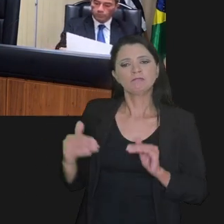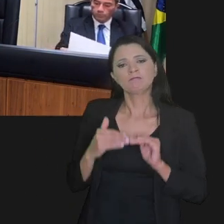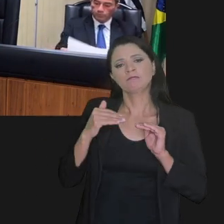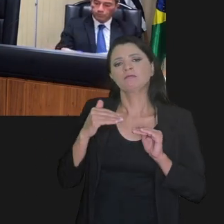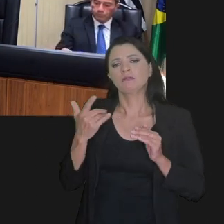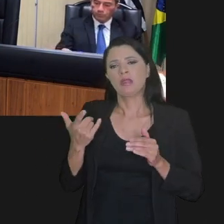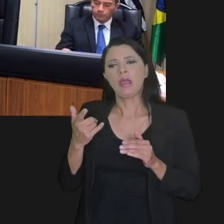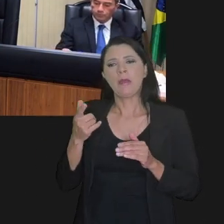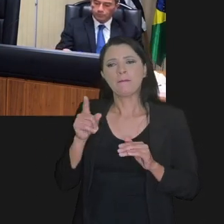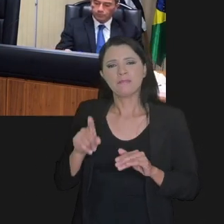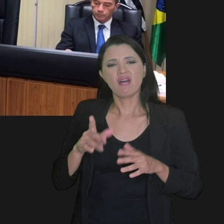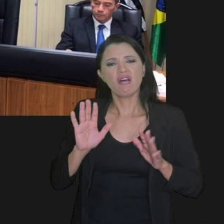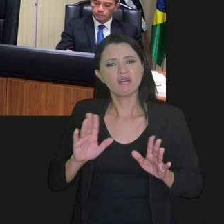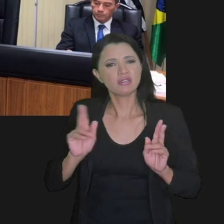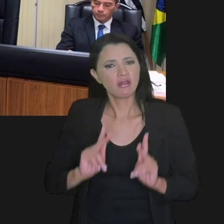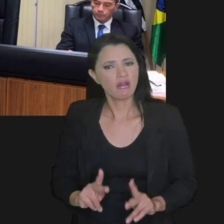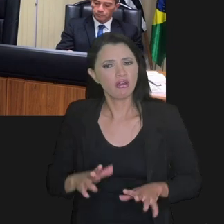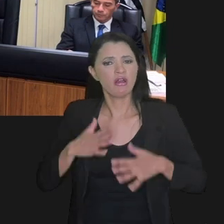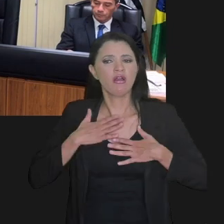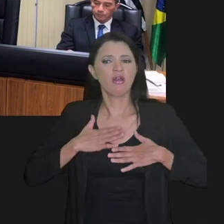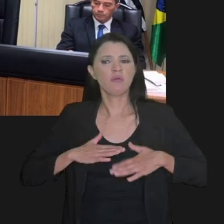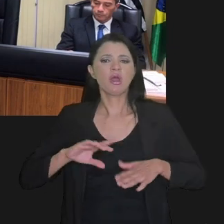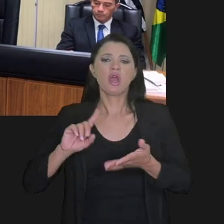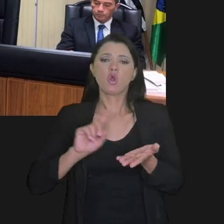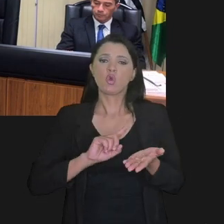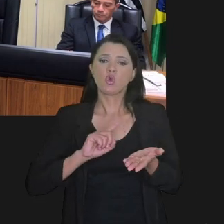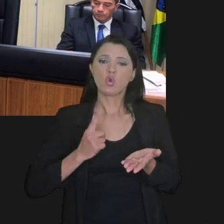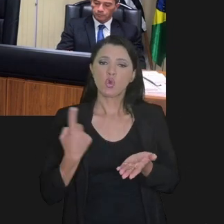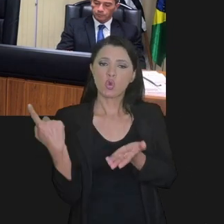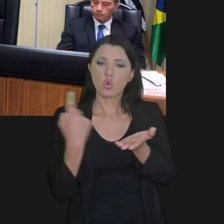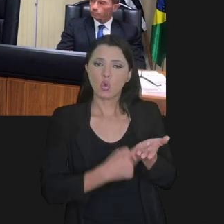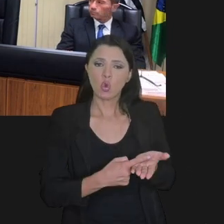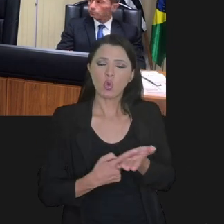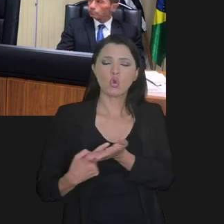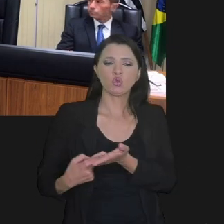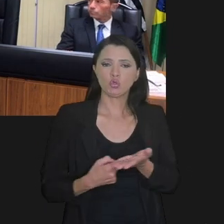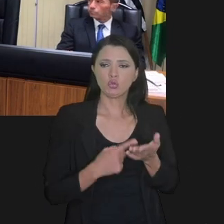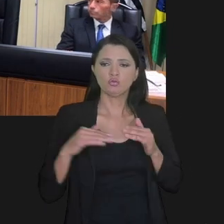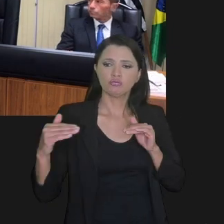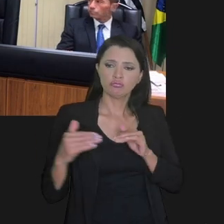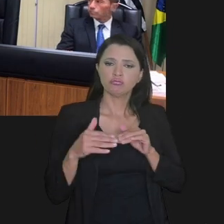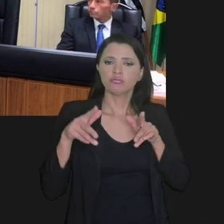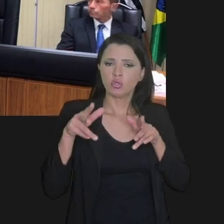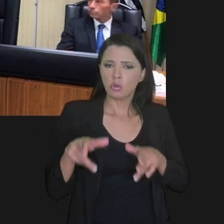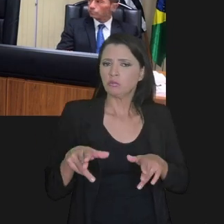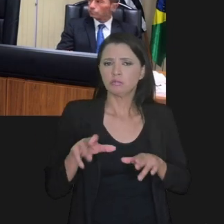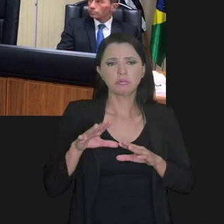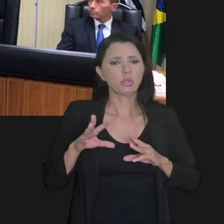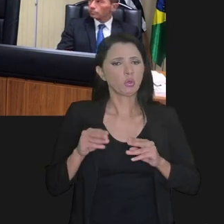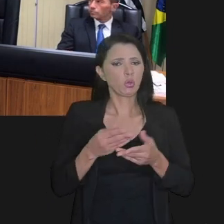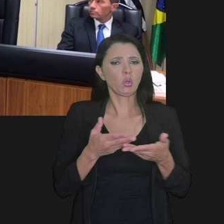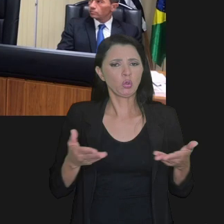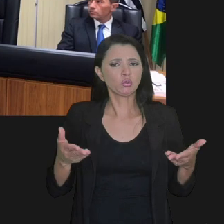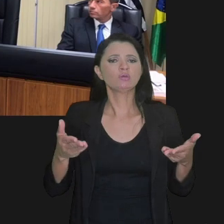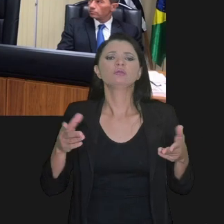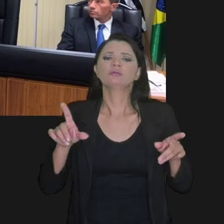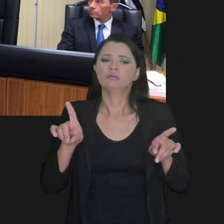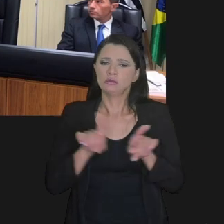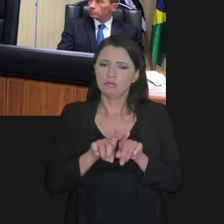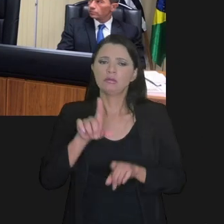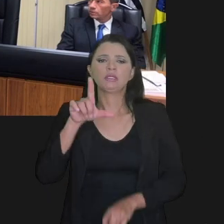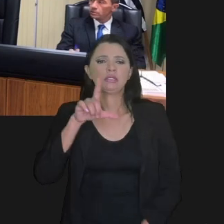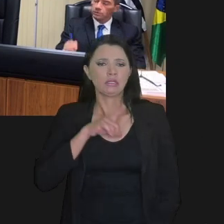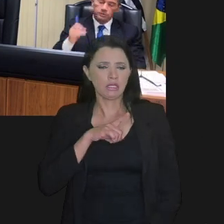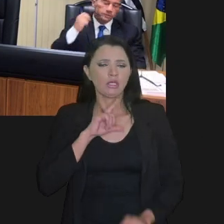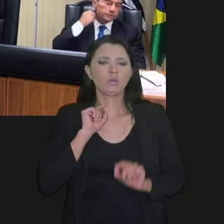e buscar uma conformidade fiscal menos agressiva, um acordo que faça sentido e seja razoável para todas as partes,